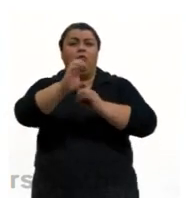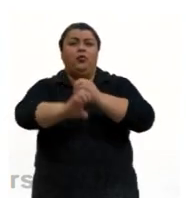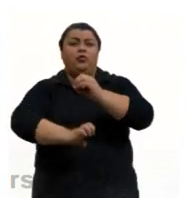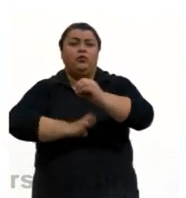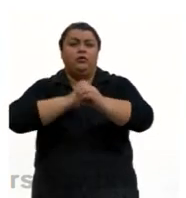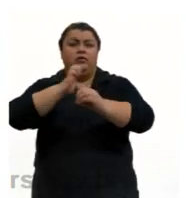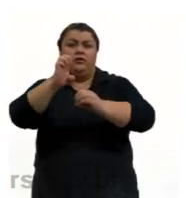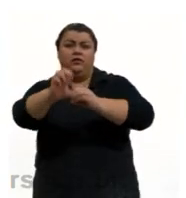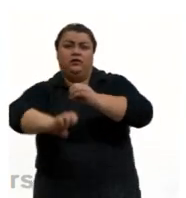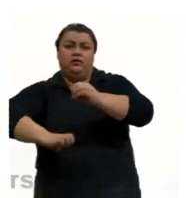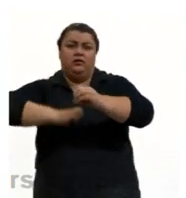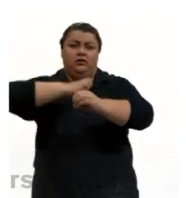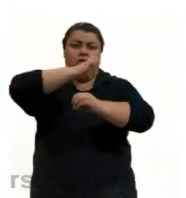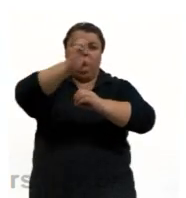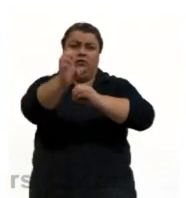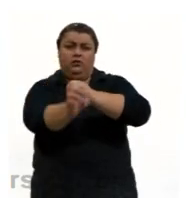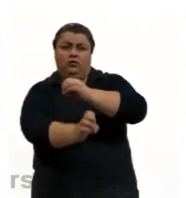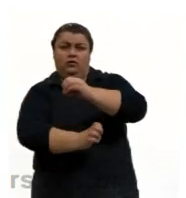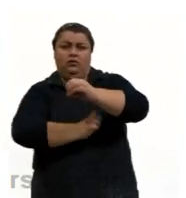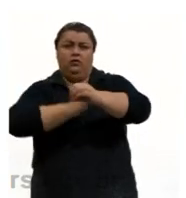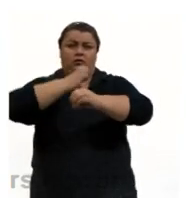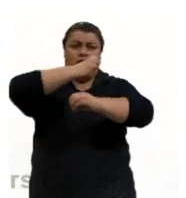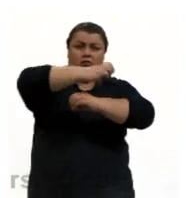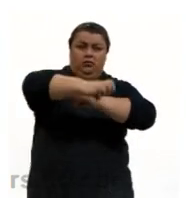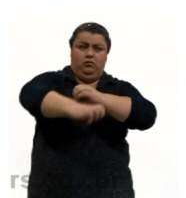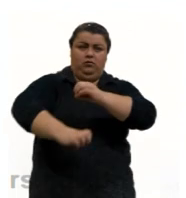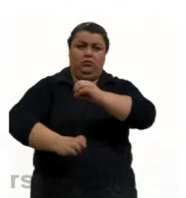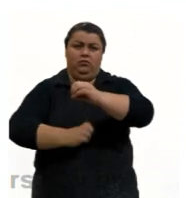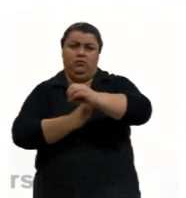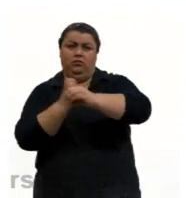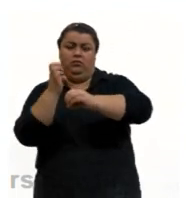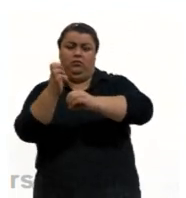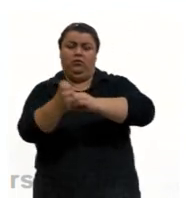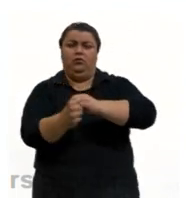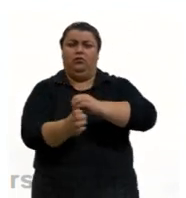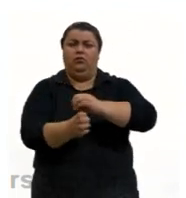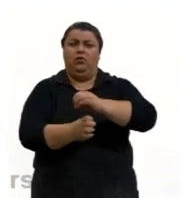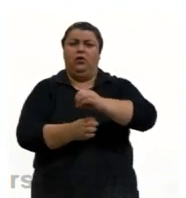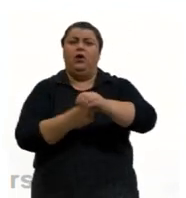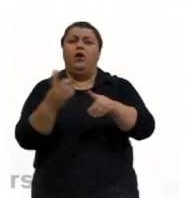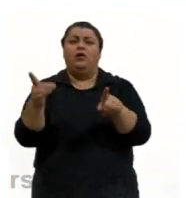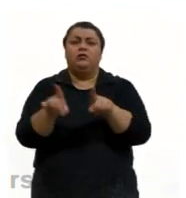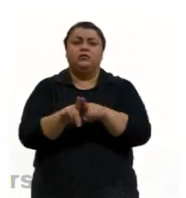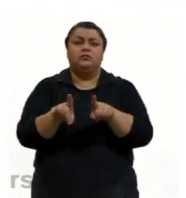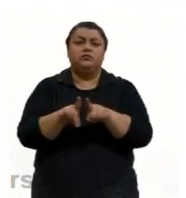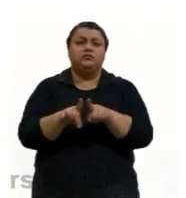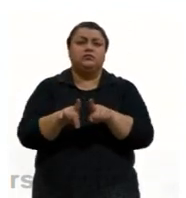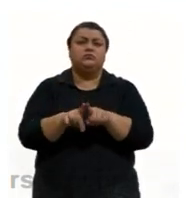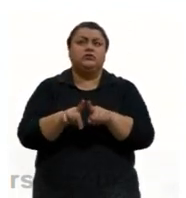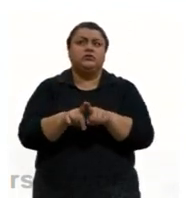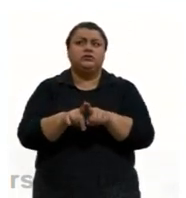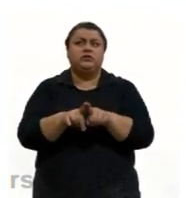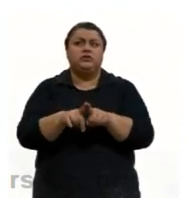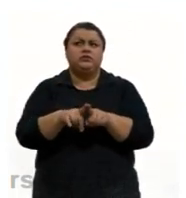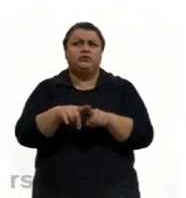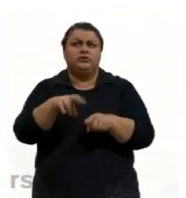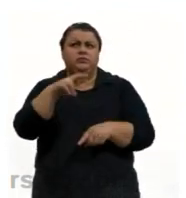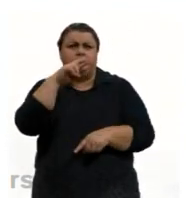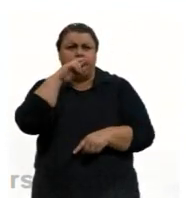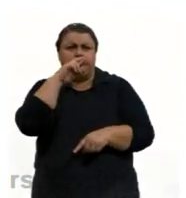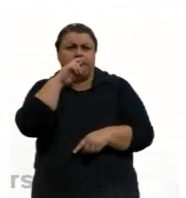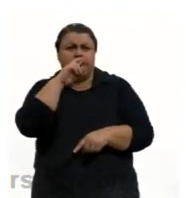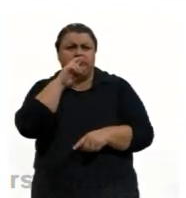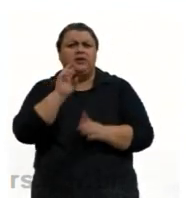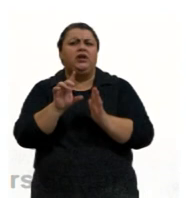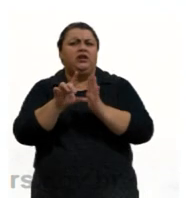giravam em órbitas circulares ao redor do núcleo? D. é de Rutherford, né, não é de, é